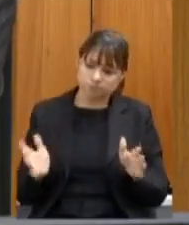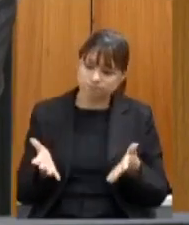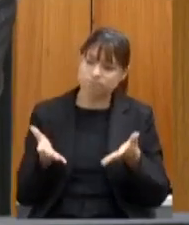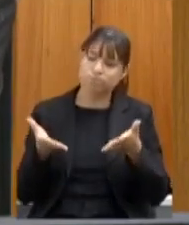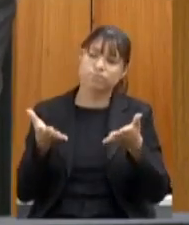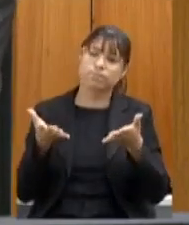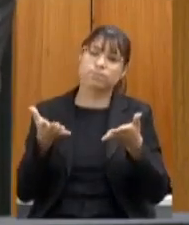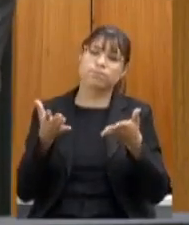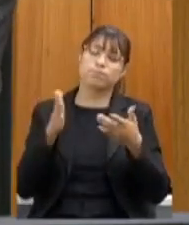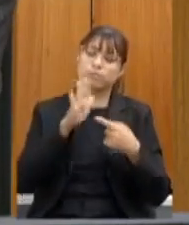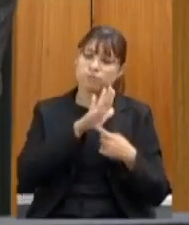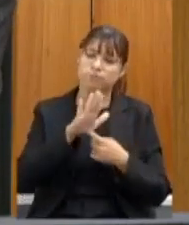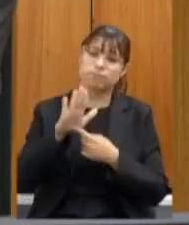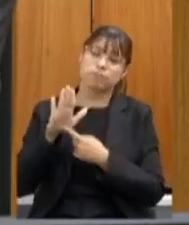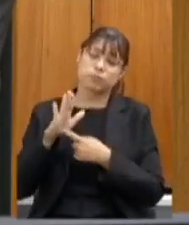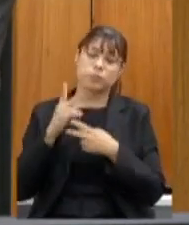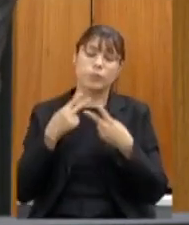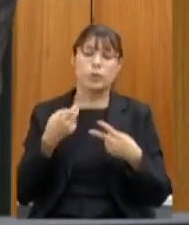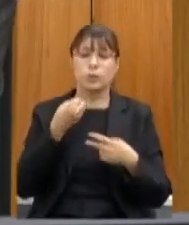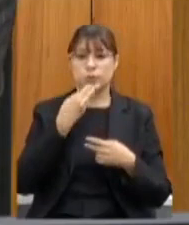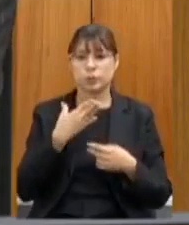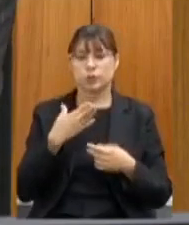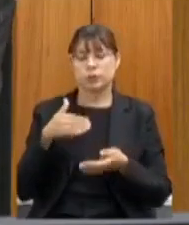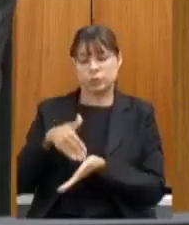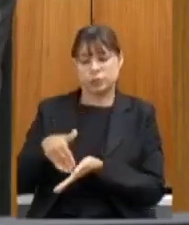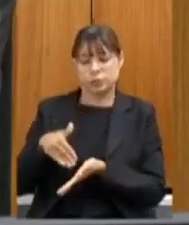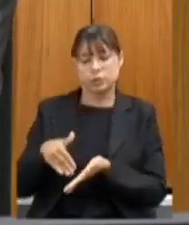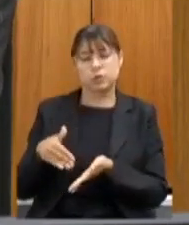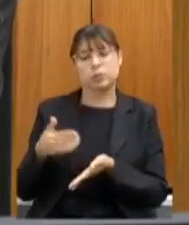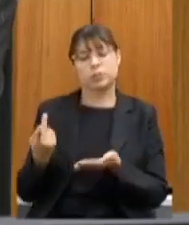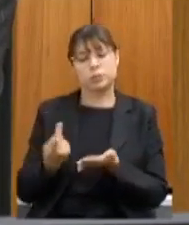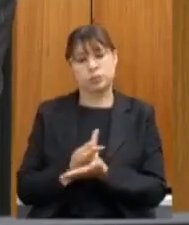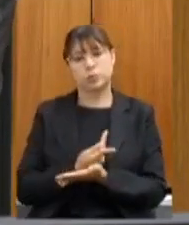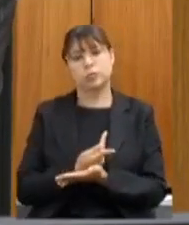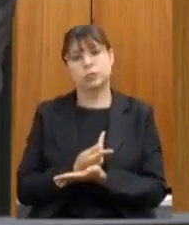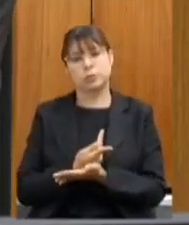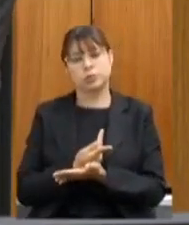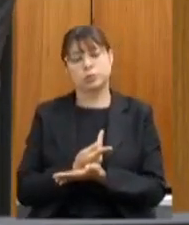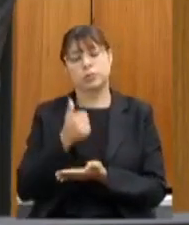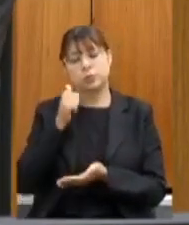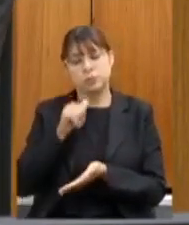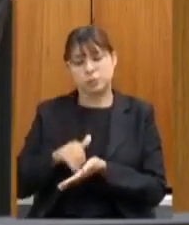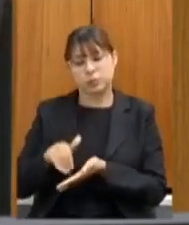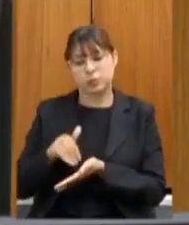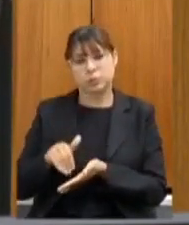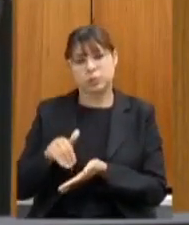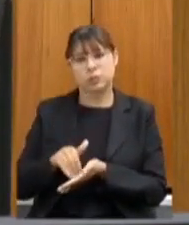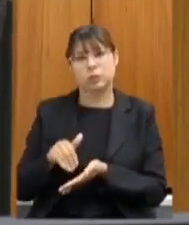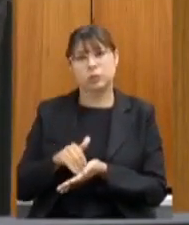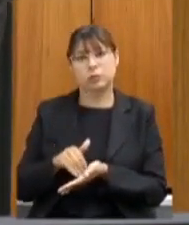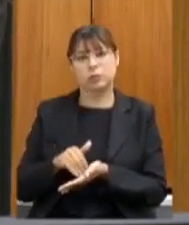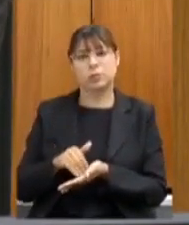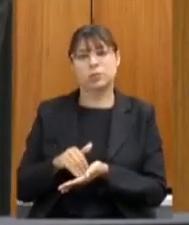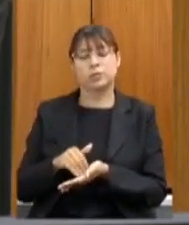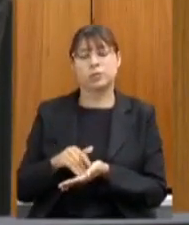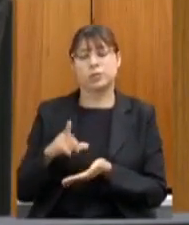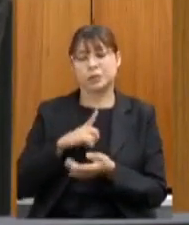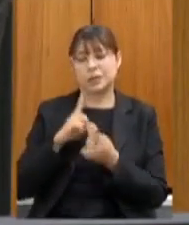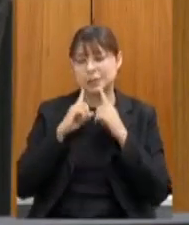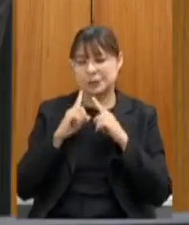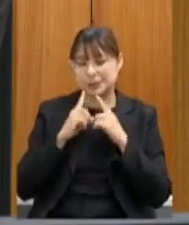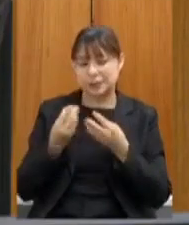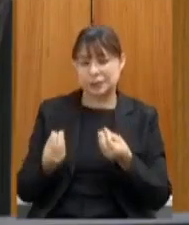e mostrar o que de bom que a secretaria vem desenvolvendo e a secretária veio aí com muitas críticas